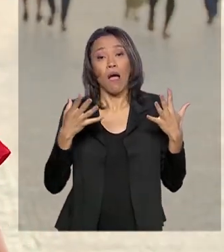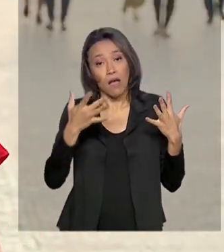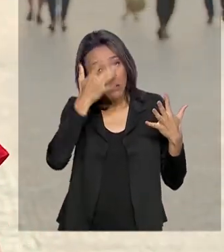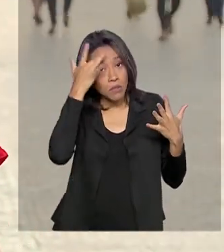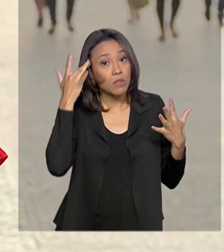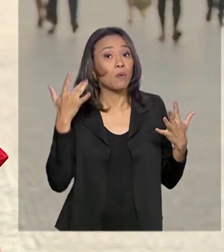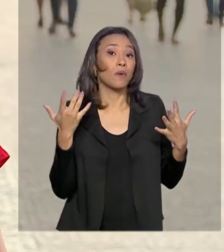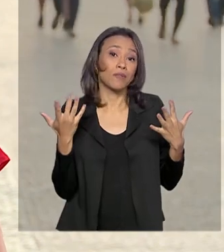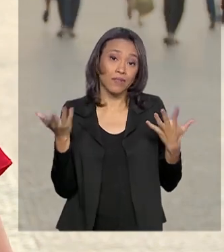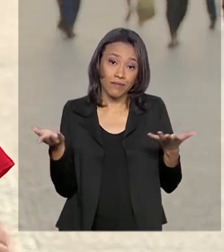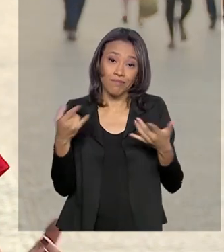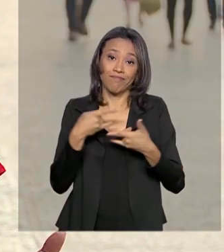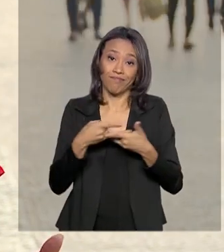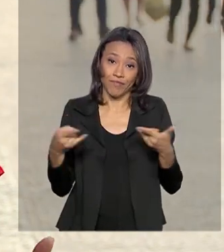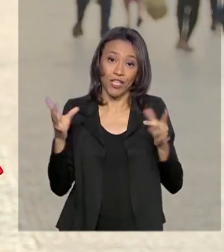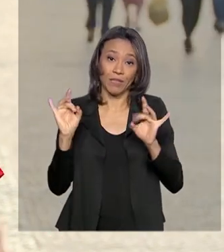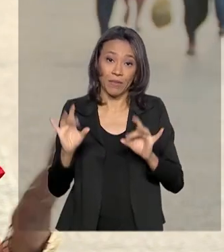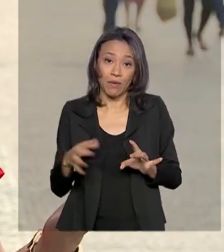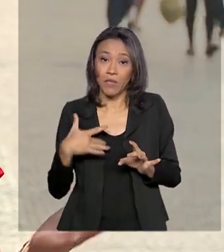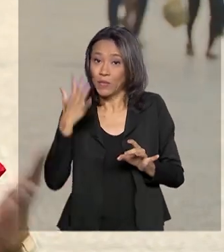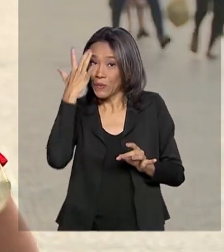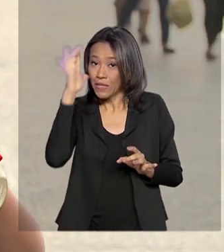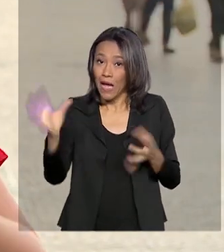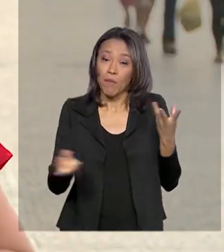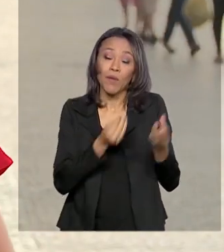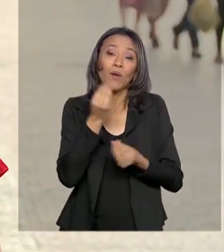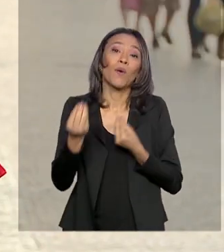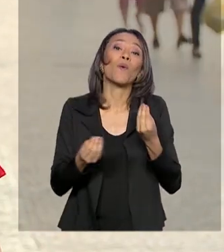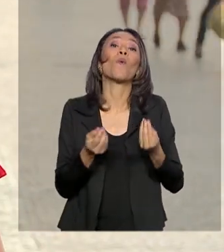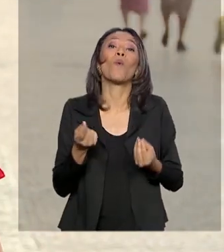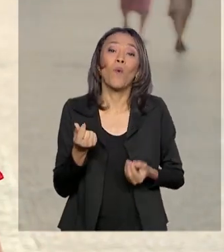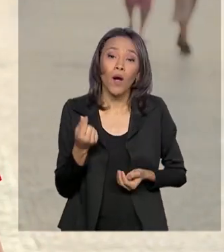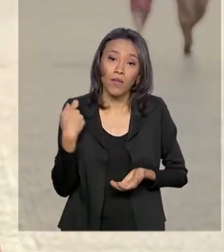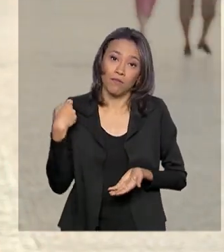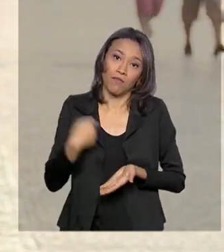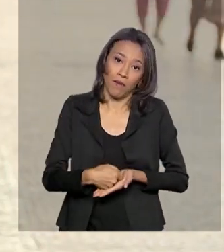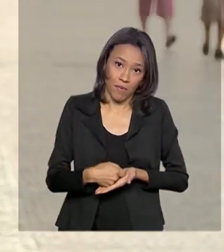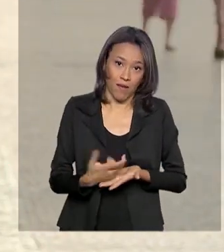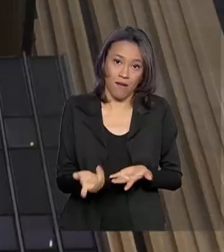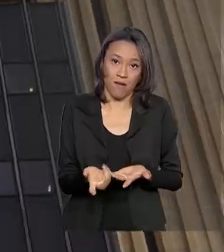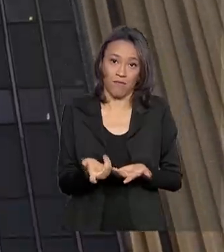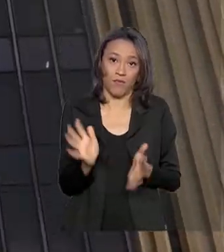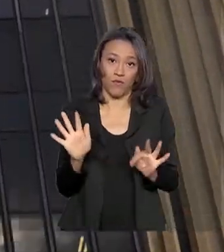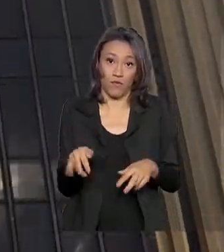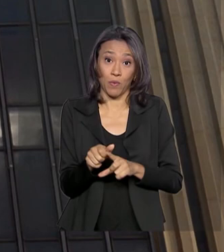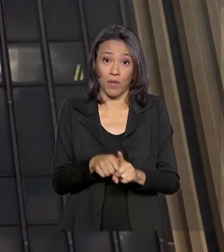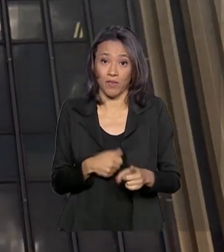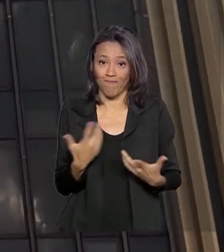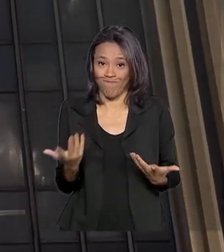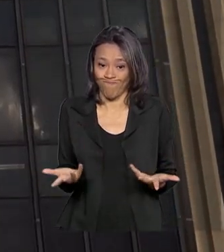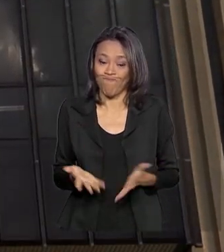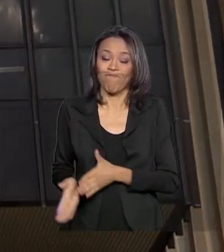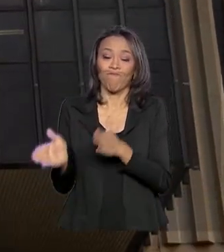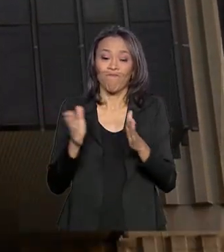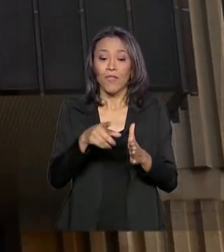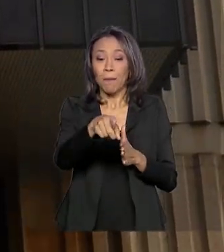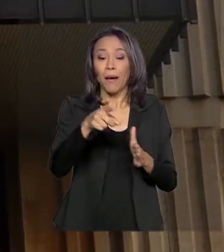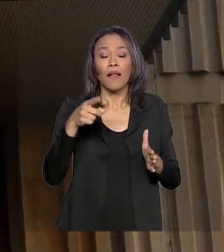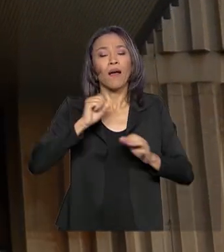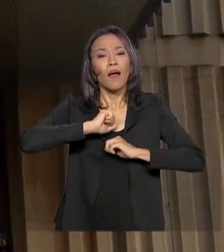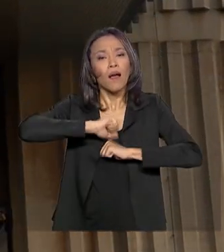entra no cheque especial e acaba que nem sabe como e quanto vai pagar por ele no final do mês. Para deixar essa cobrança mais